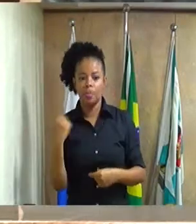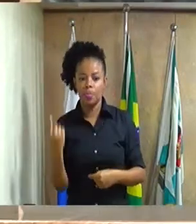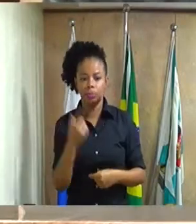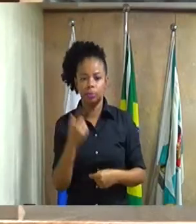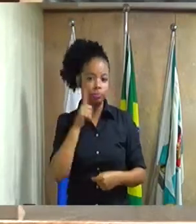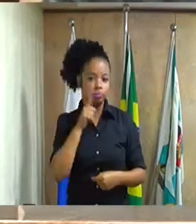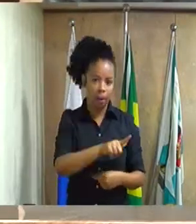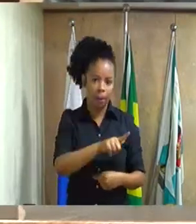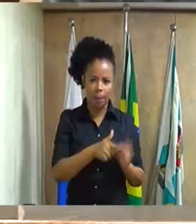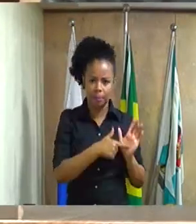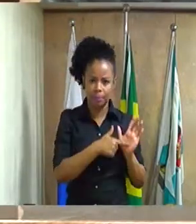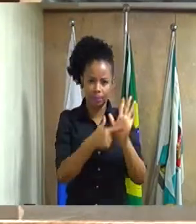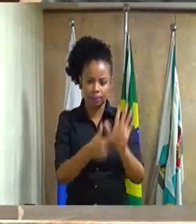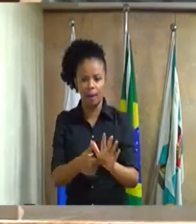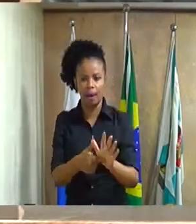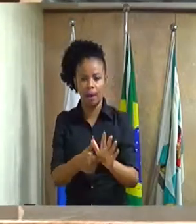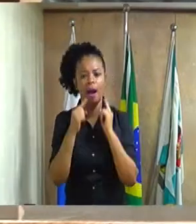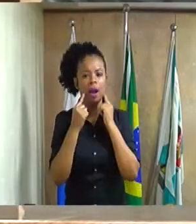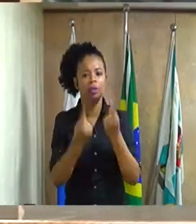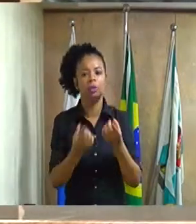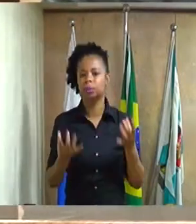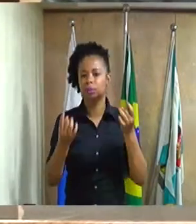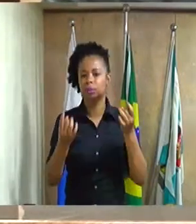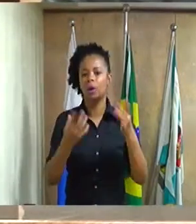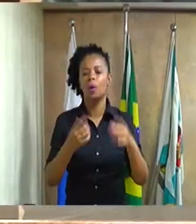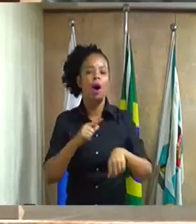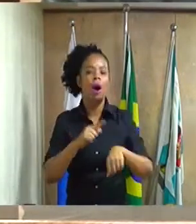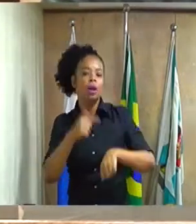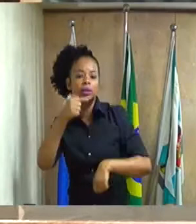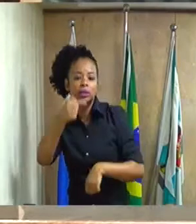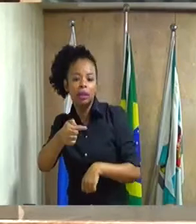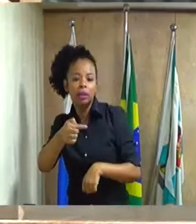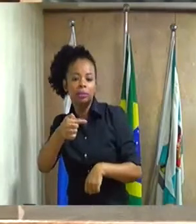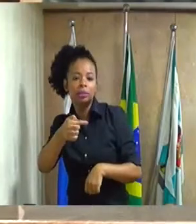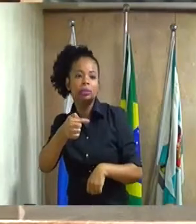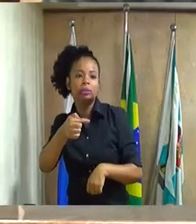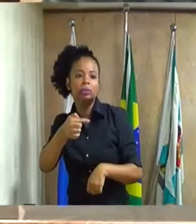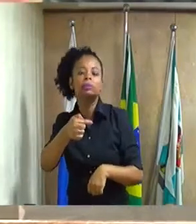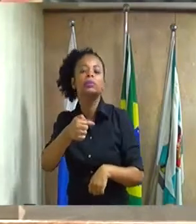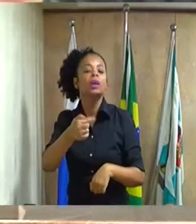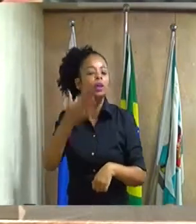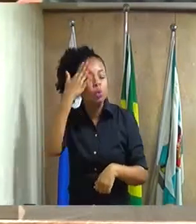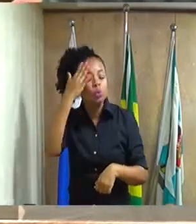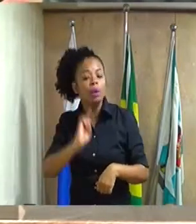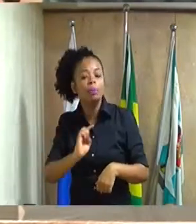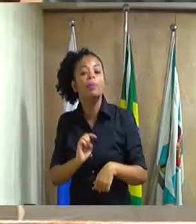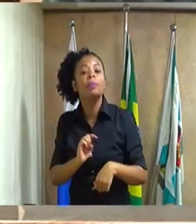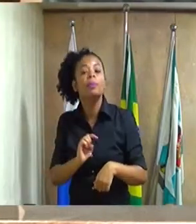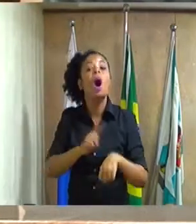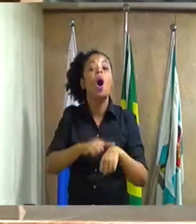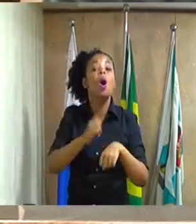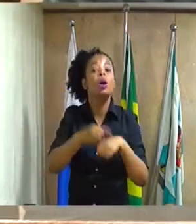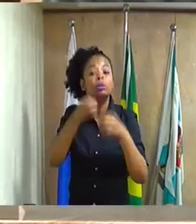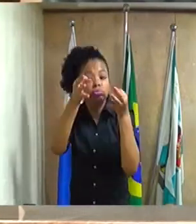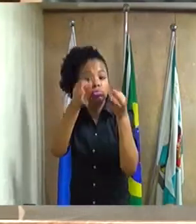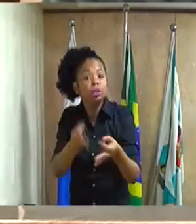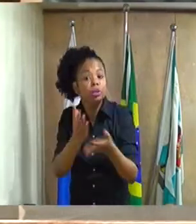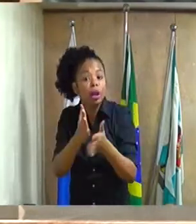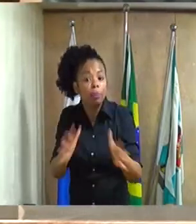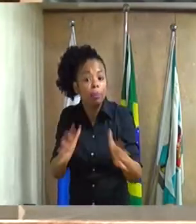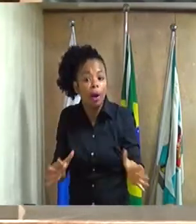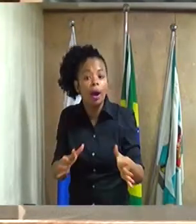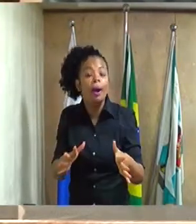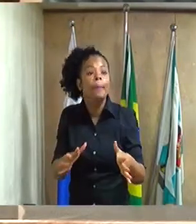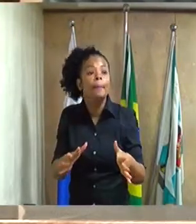a sessão extraordinária às 17h, e não sabemos o momento exato de terminar e aí a gente